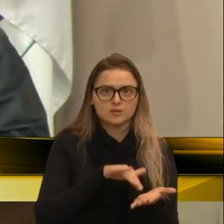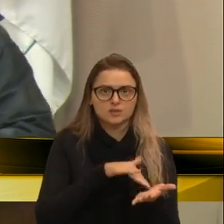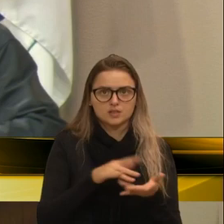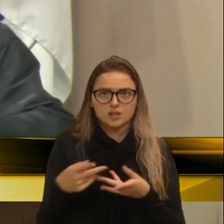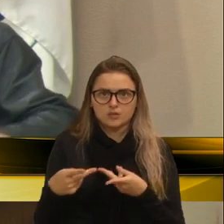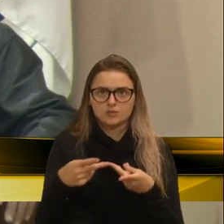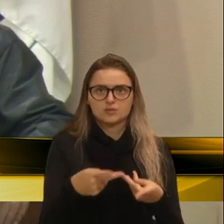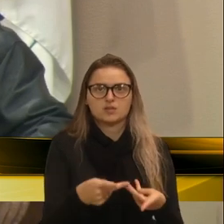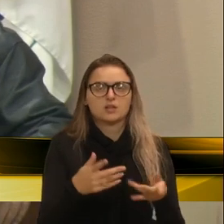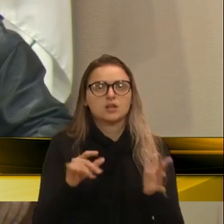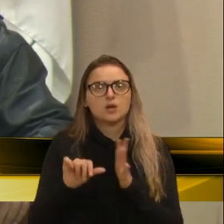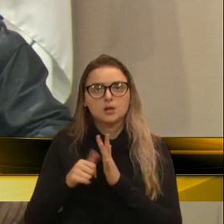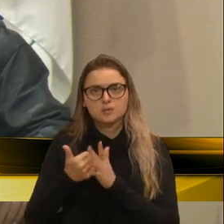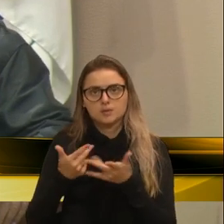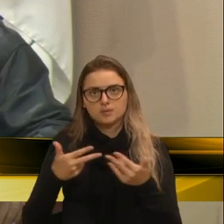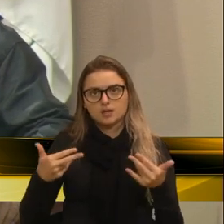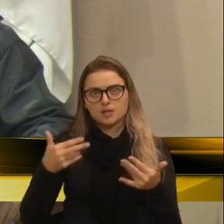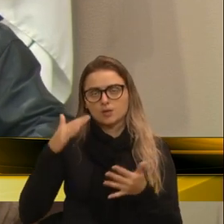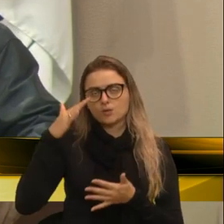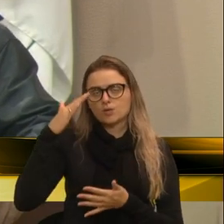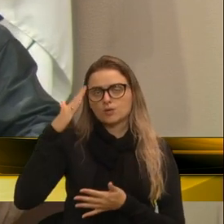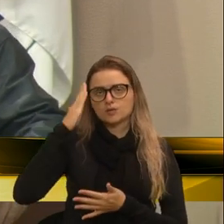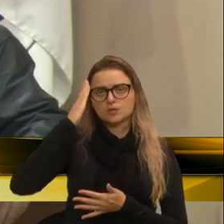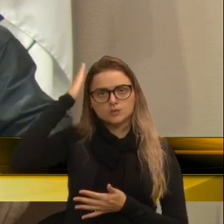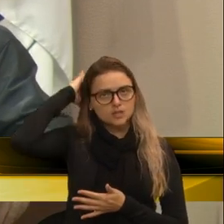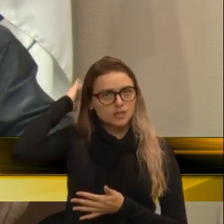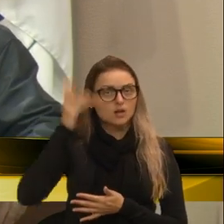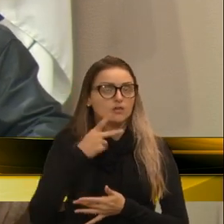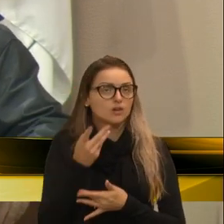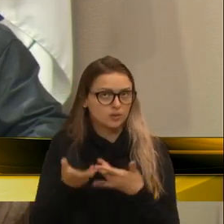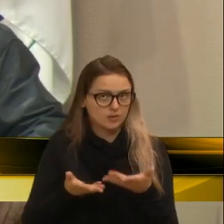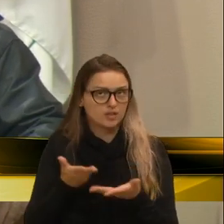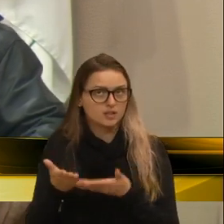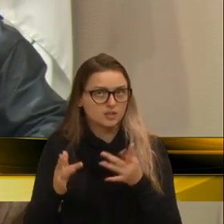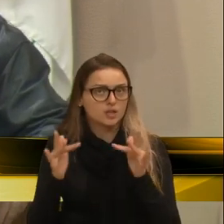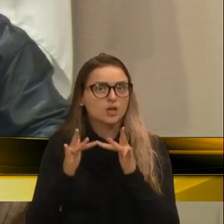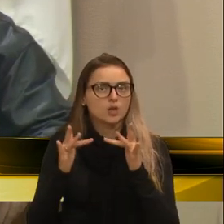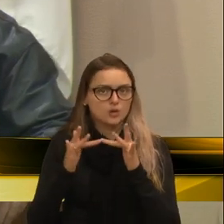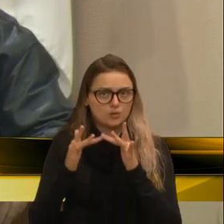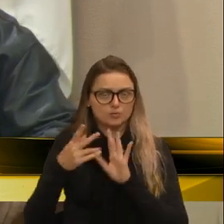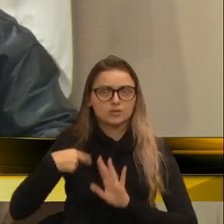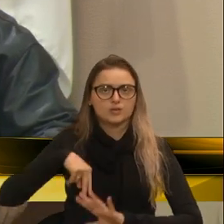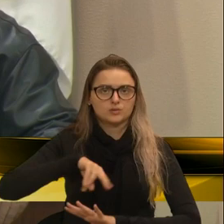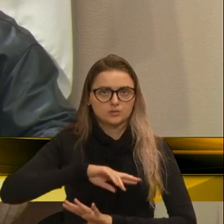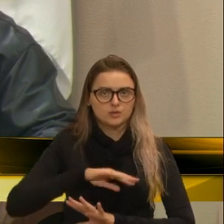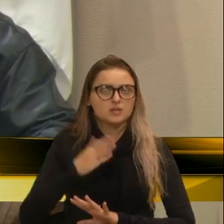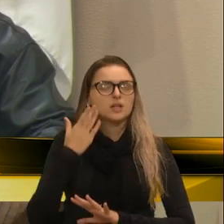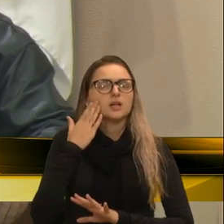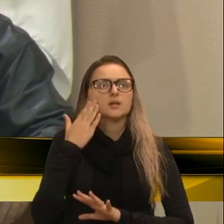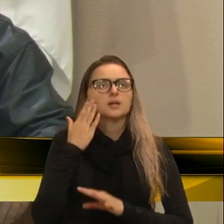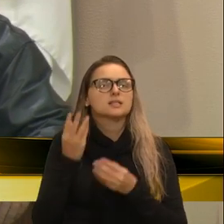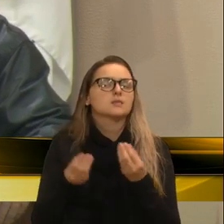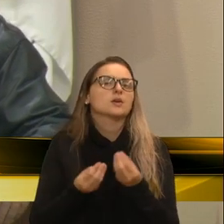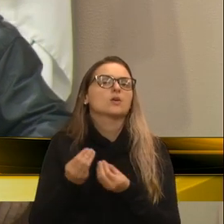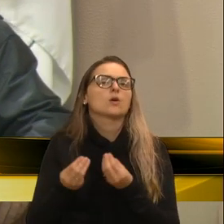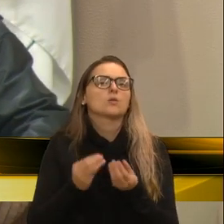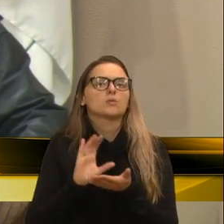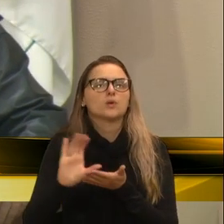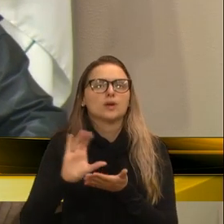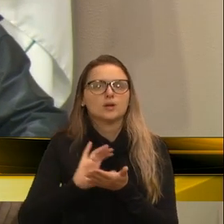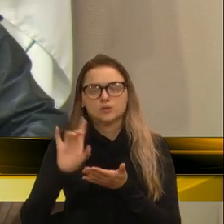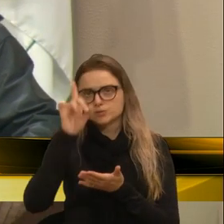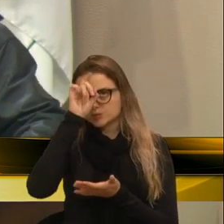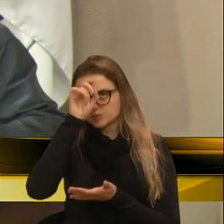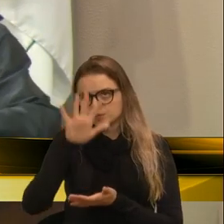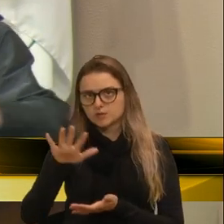Primeiro, o prefeito disse que ia atender nós. Prefeito. O prefeito ia nos atender para saber, para dar recurso para o Hospital Geral.